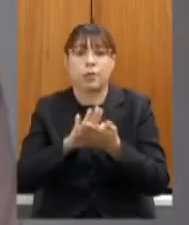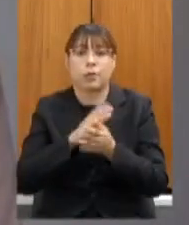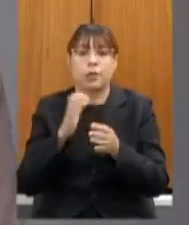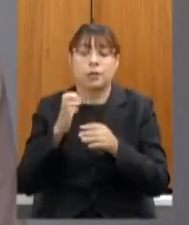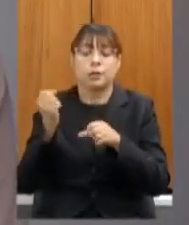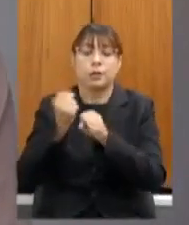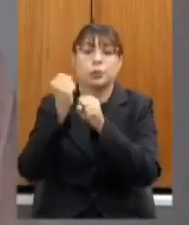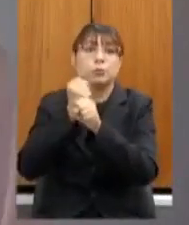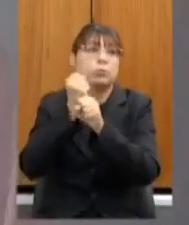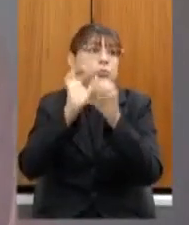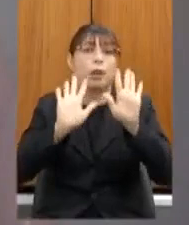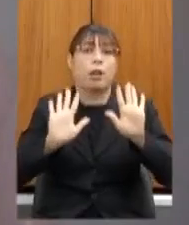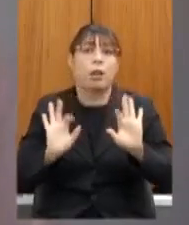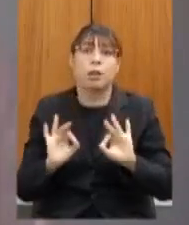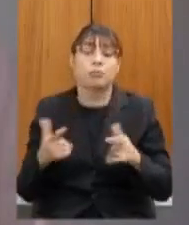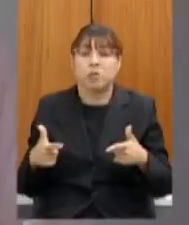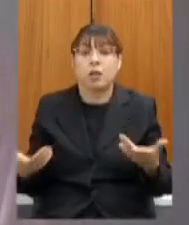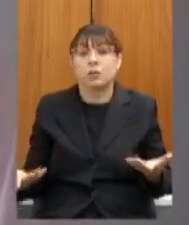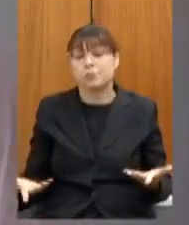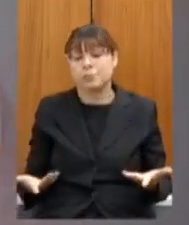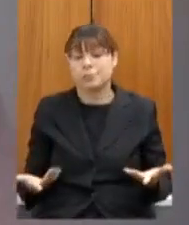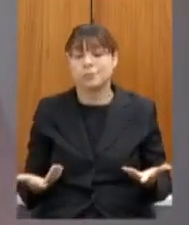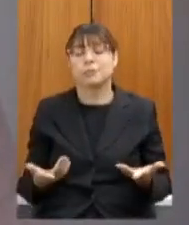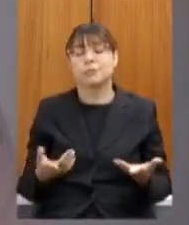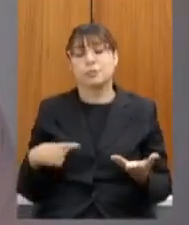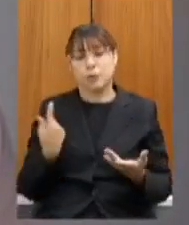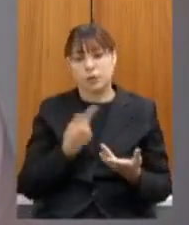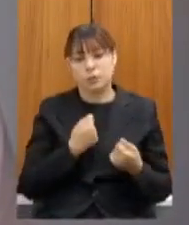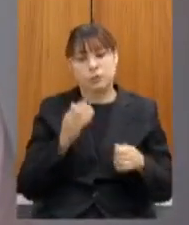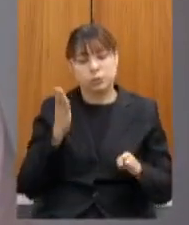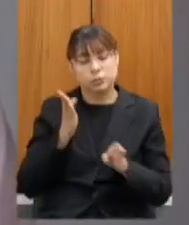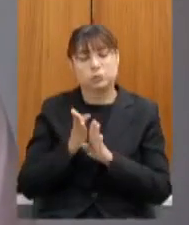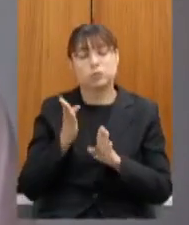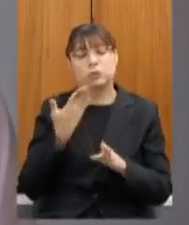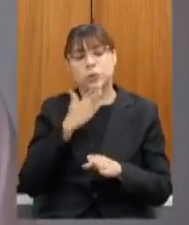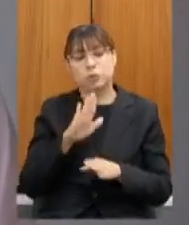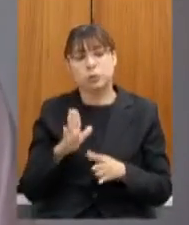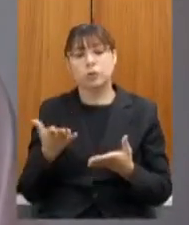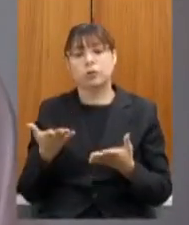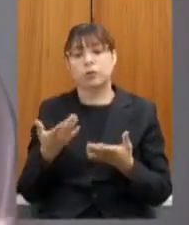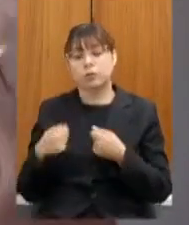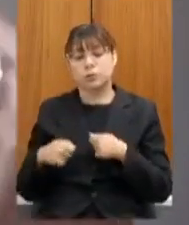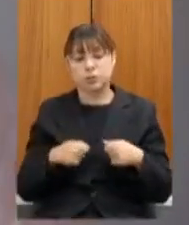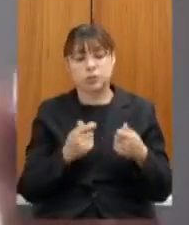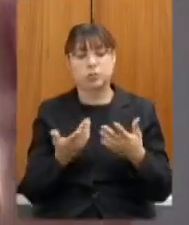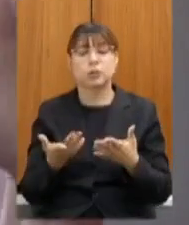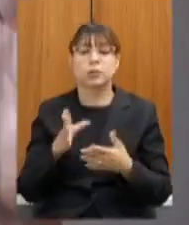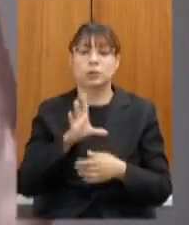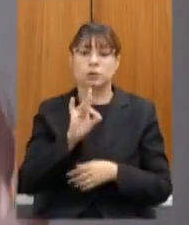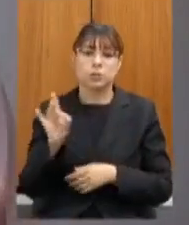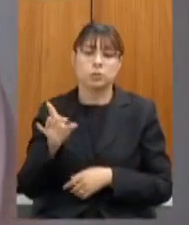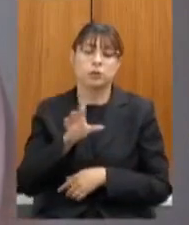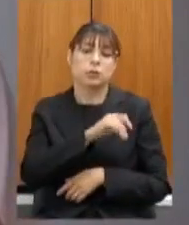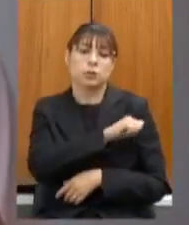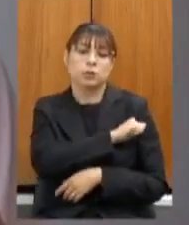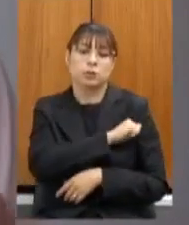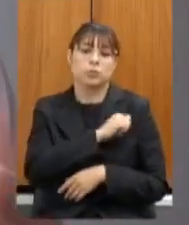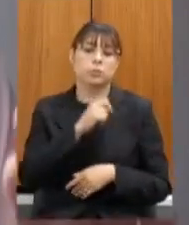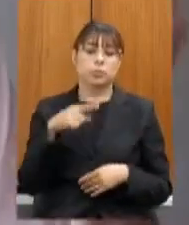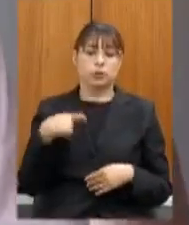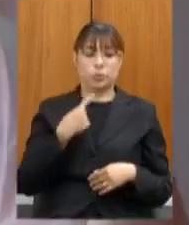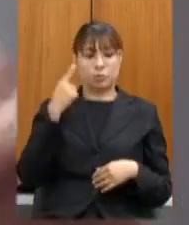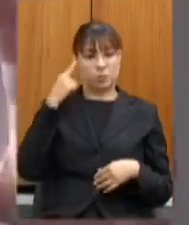professor Clayton de conseguir fazer esse diagnóstico dessas restrições e a gente entende que é o melhor momento para isso